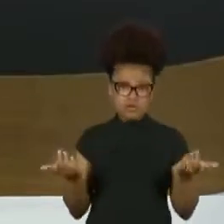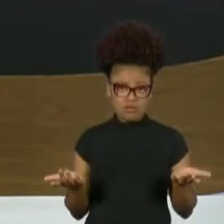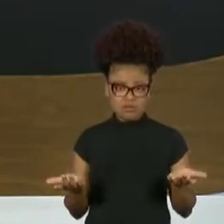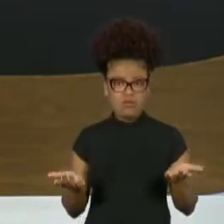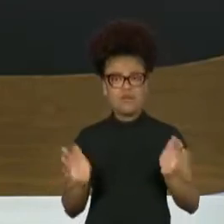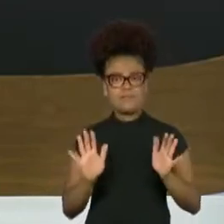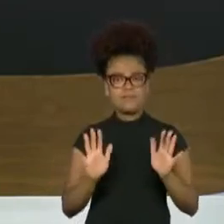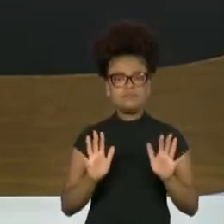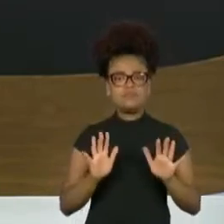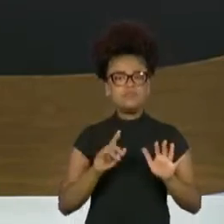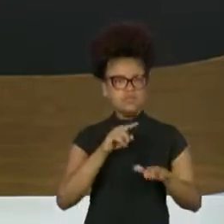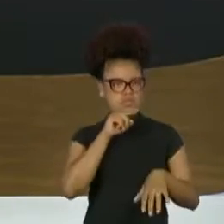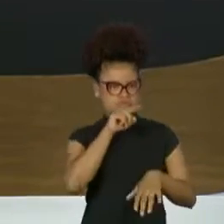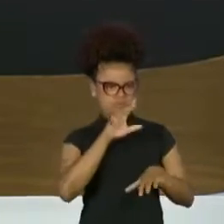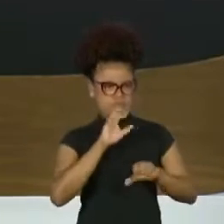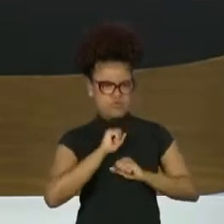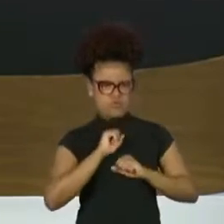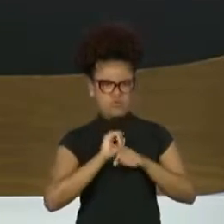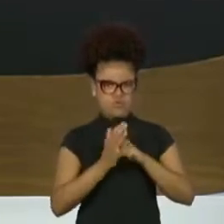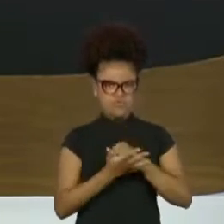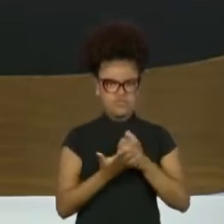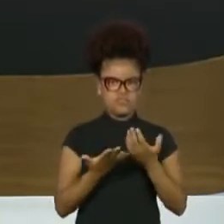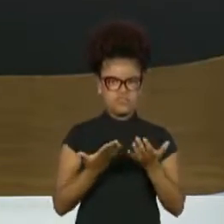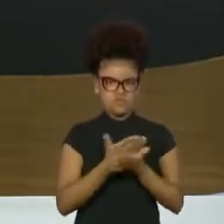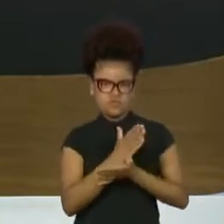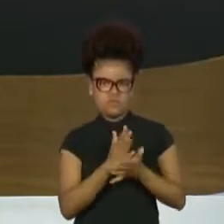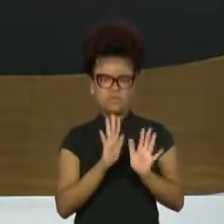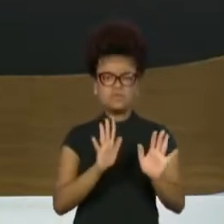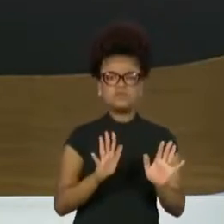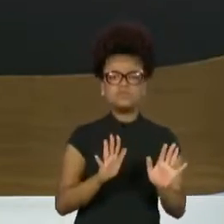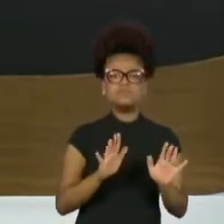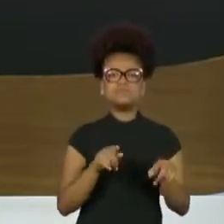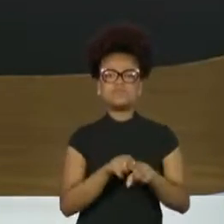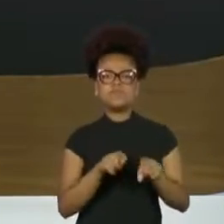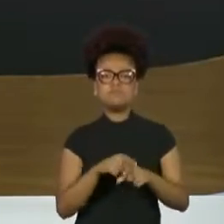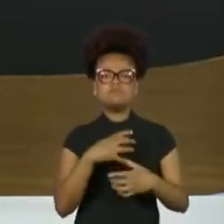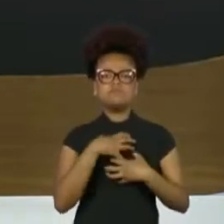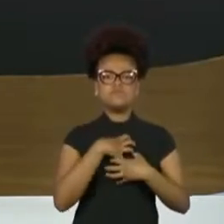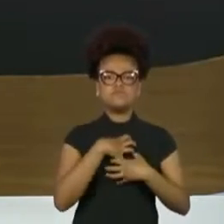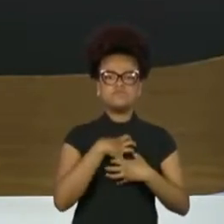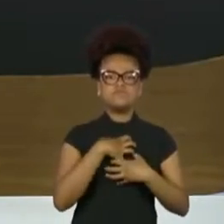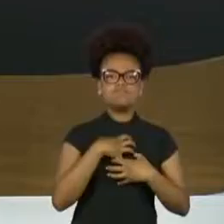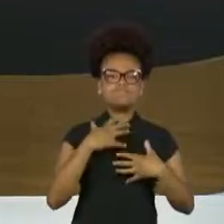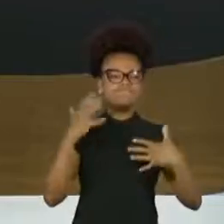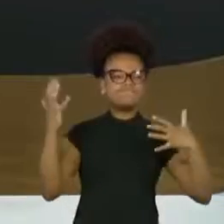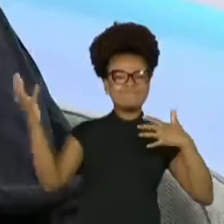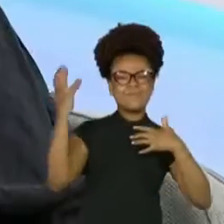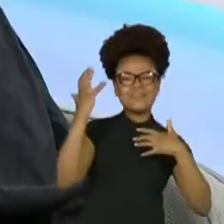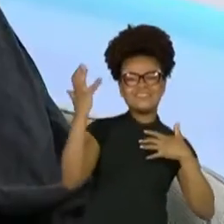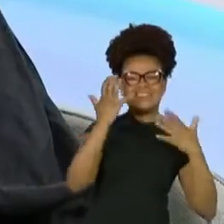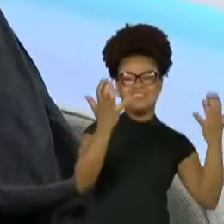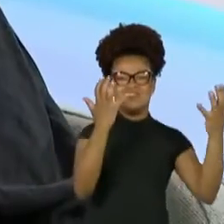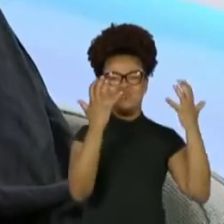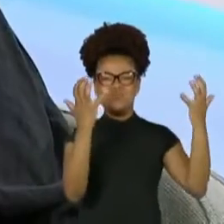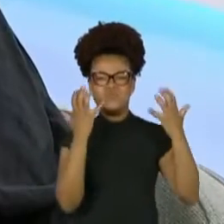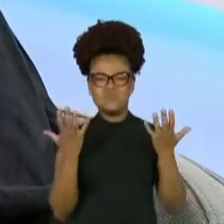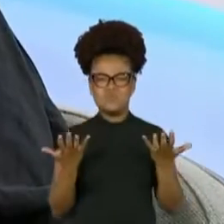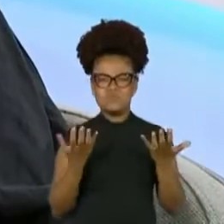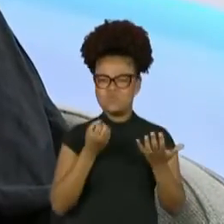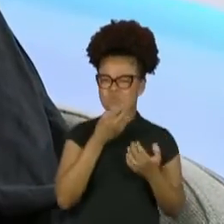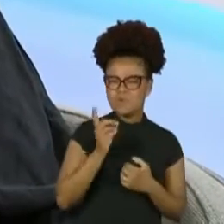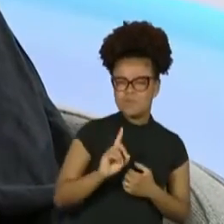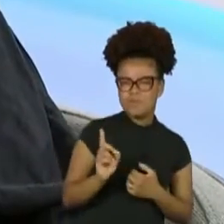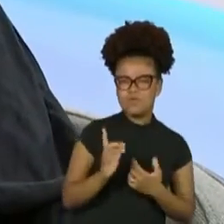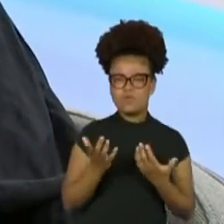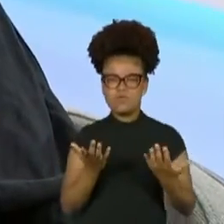assintomática, né? E você também perdeu a sua mãe, que é um luto complexo num momento de Logo no início, é. Foi